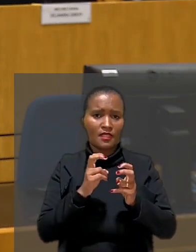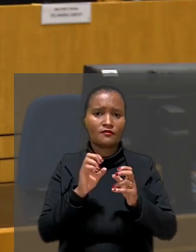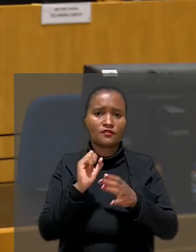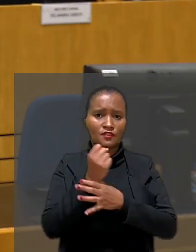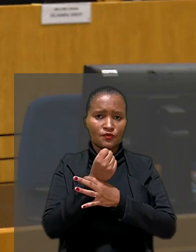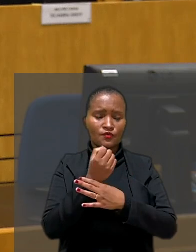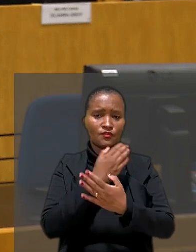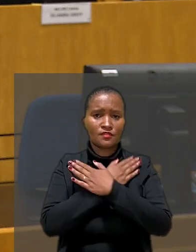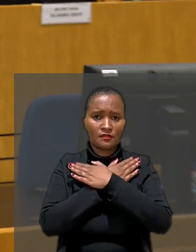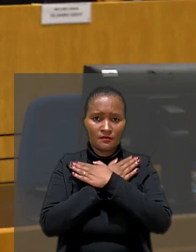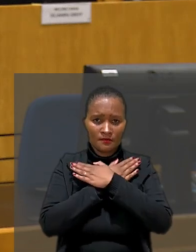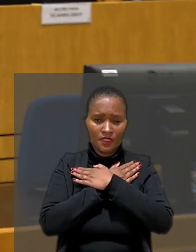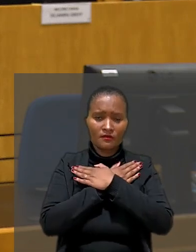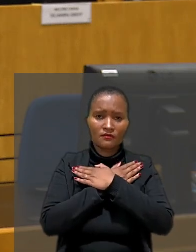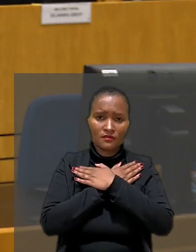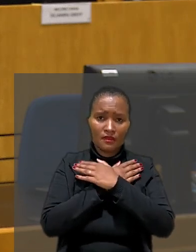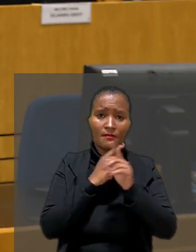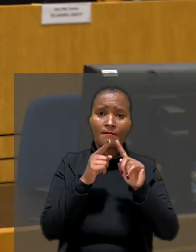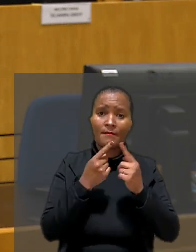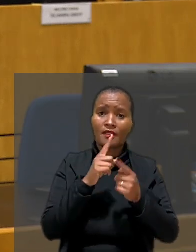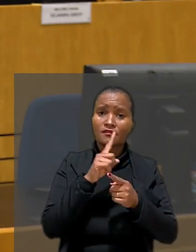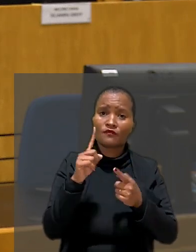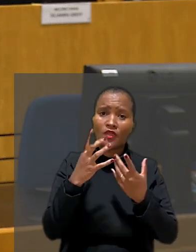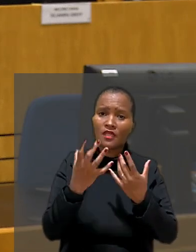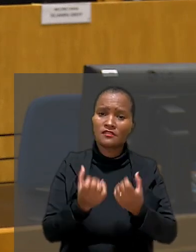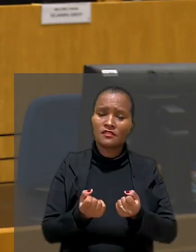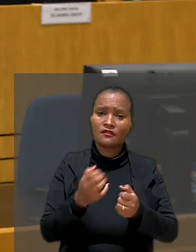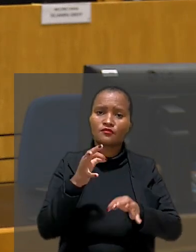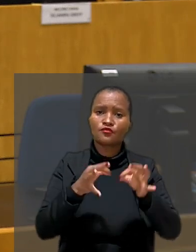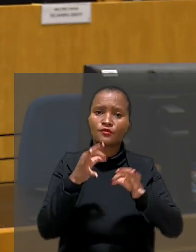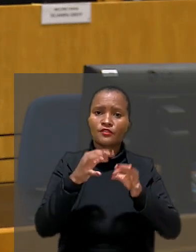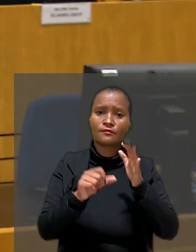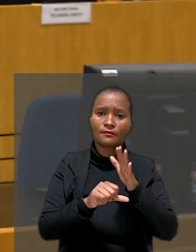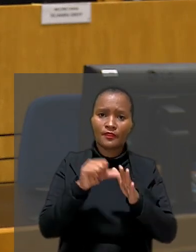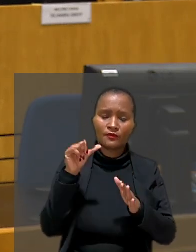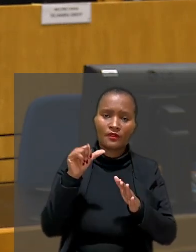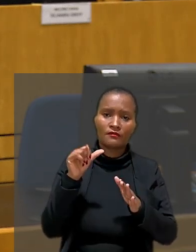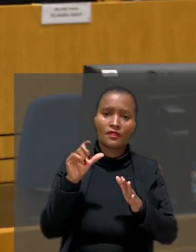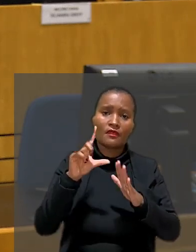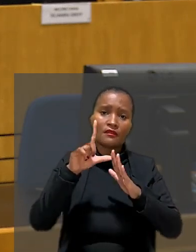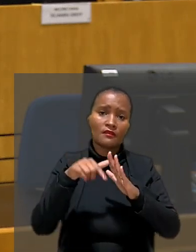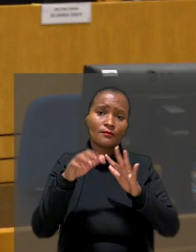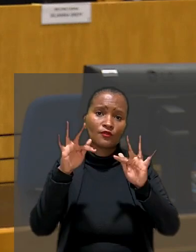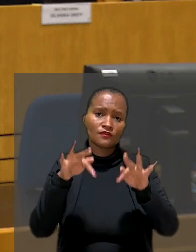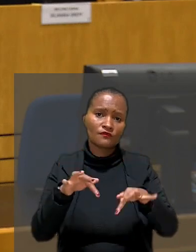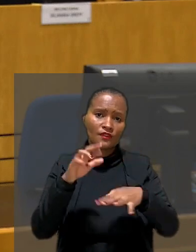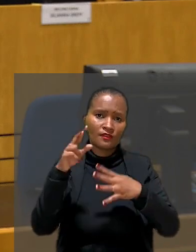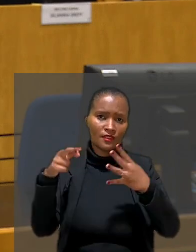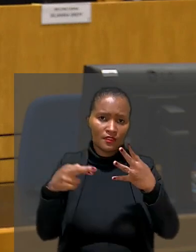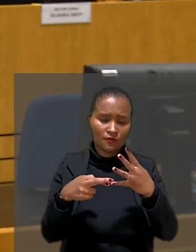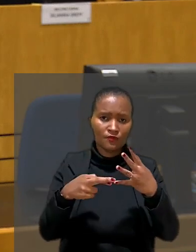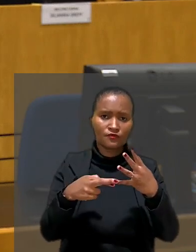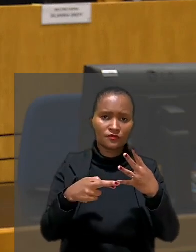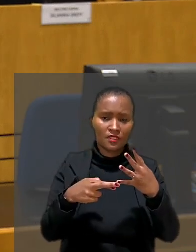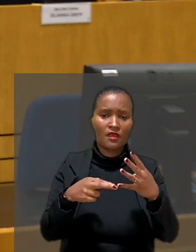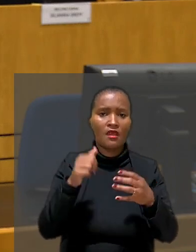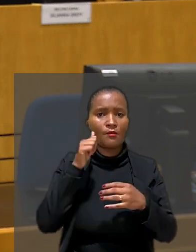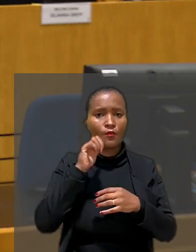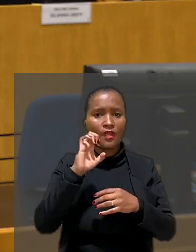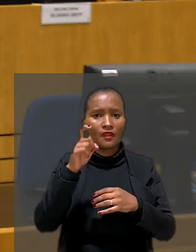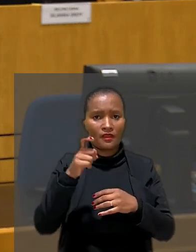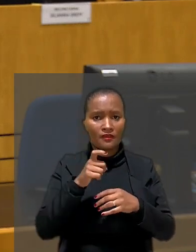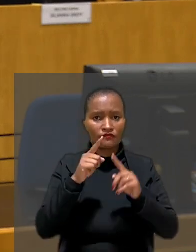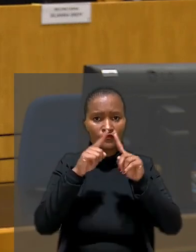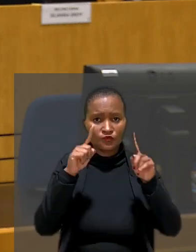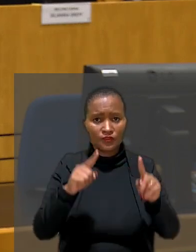-desemprego. Esse dispositivo, porém, foi rejeitado pelo juízo de primeiro grau. Após o esgotamento dos recursos, a ex